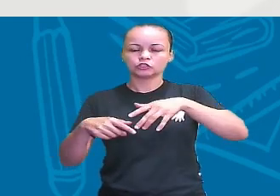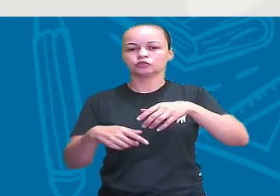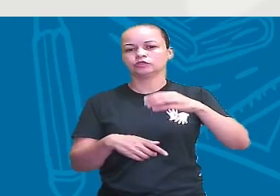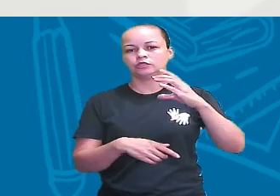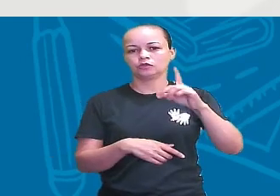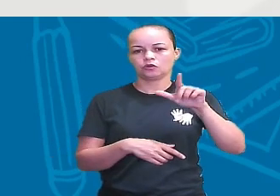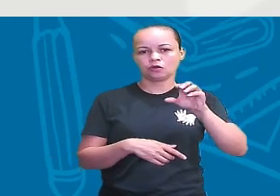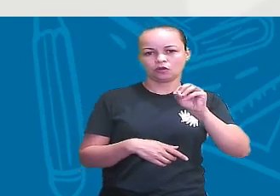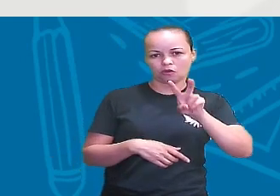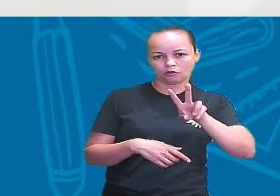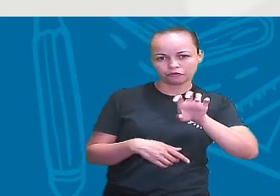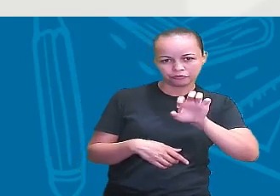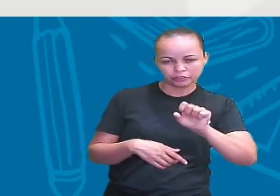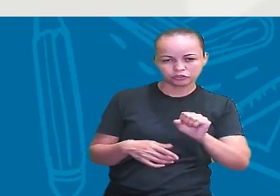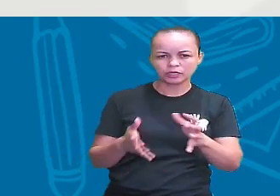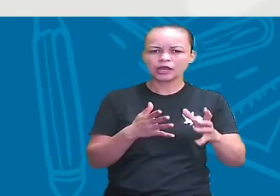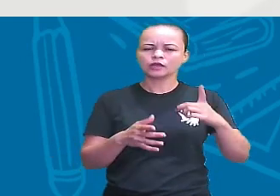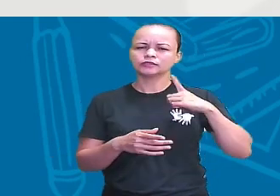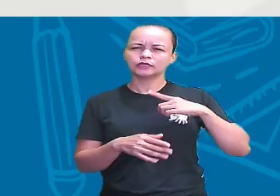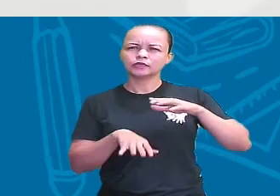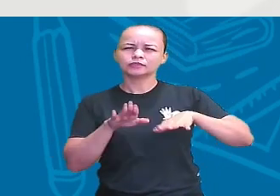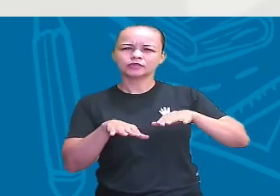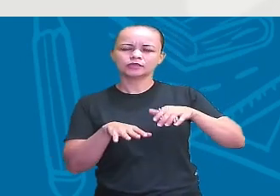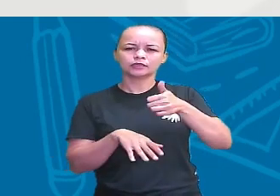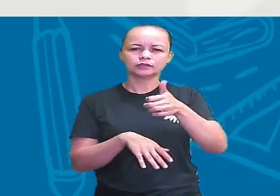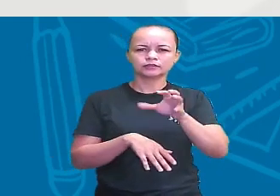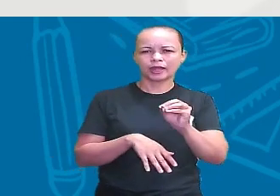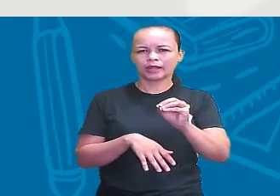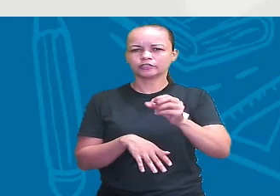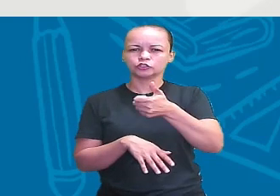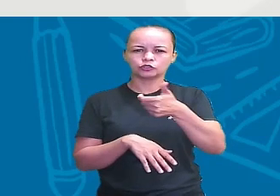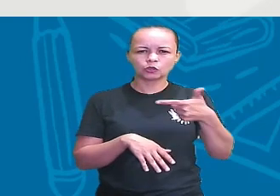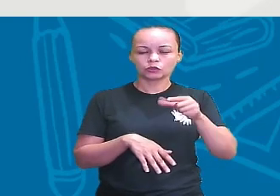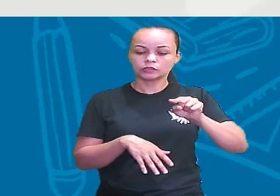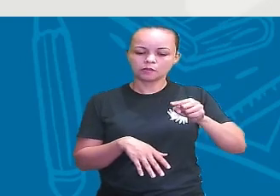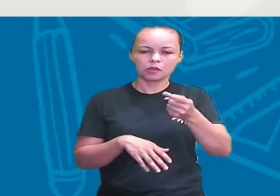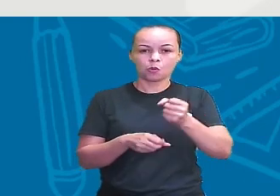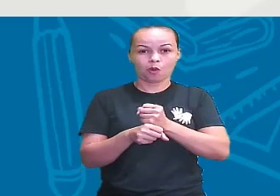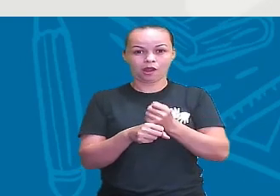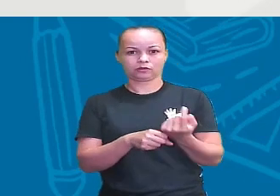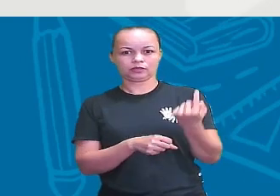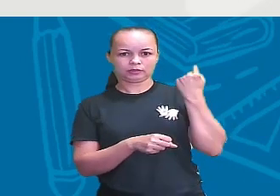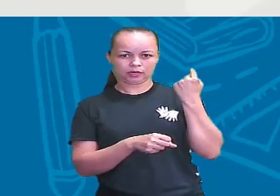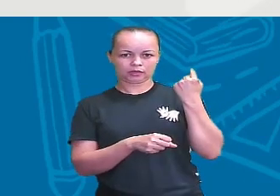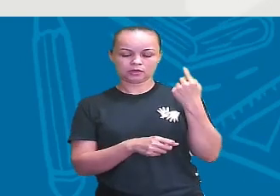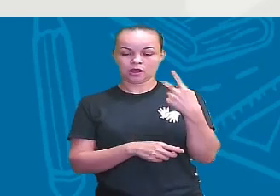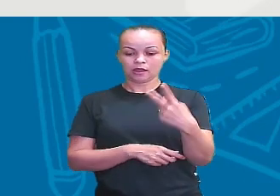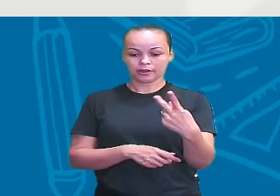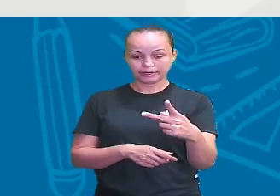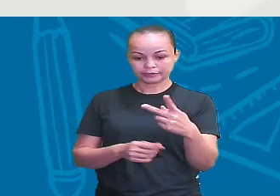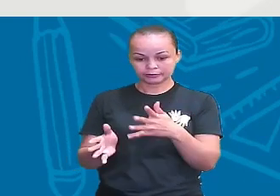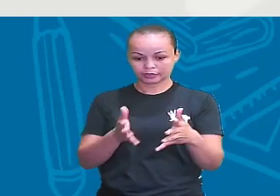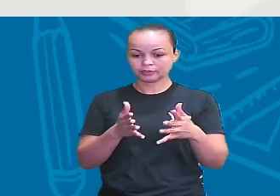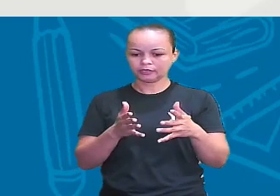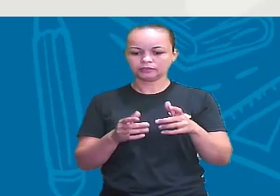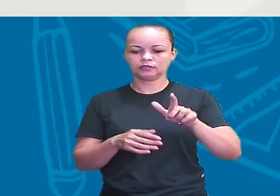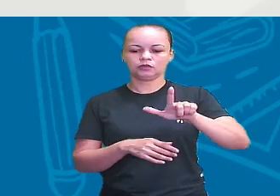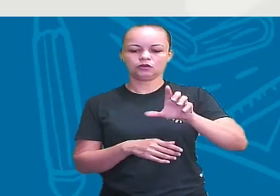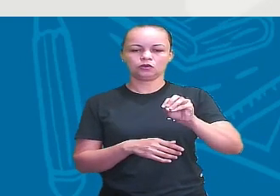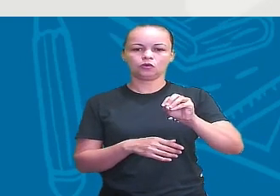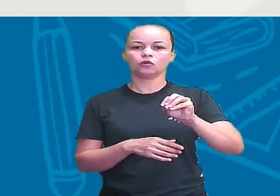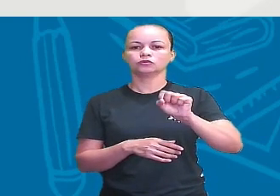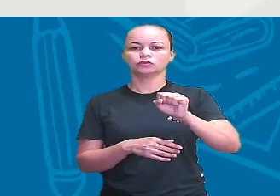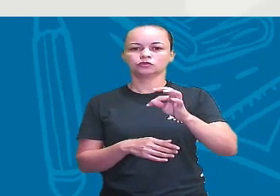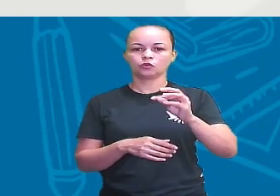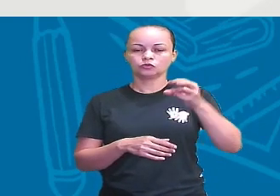tinha entre 10 e 12 mil anos atrás? Esses vestígios aqui encontrados em Pedra do Mozeu e Los Todos, na Argentina,